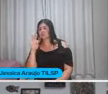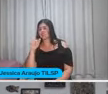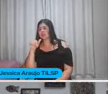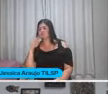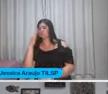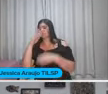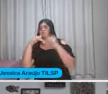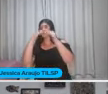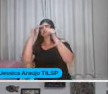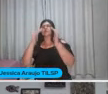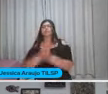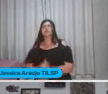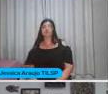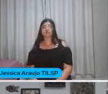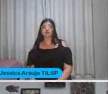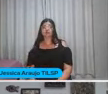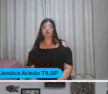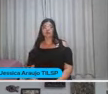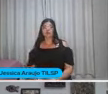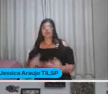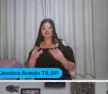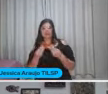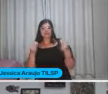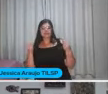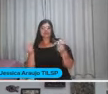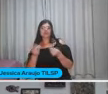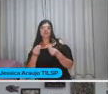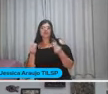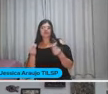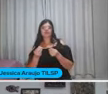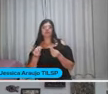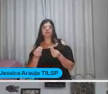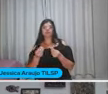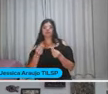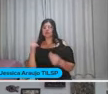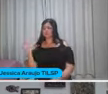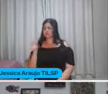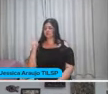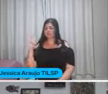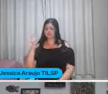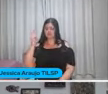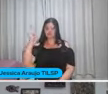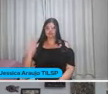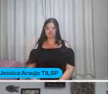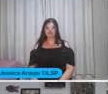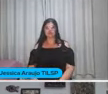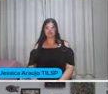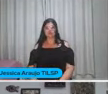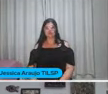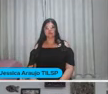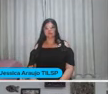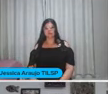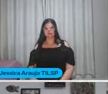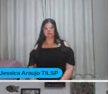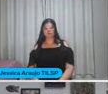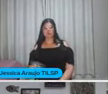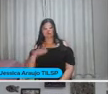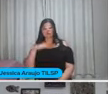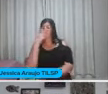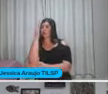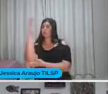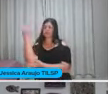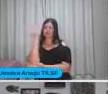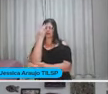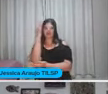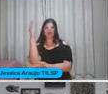Desenvolver Uma sensibilização De valorização Do meio ambiente, gente